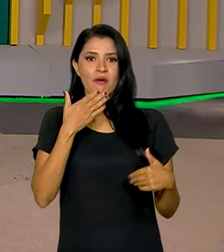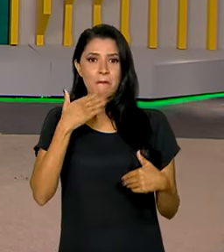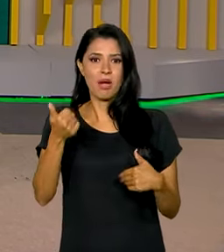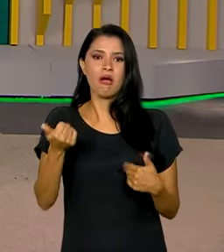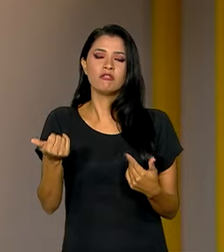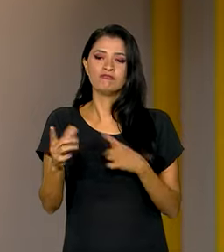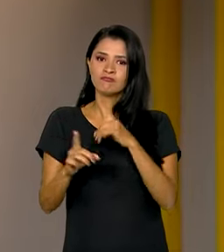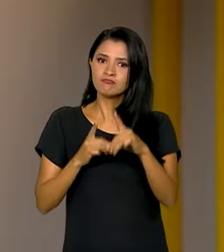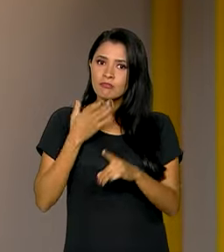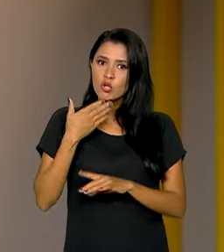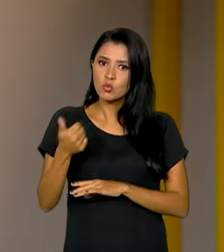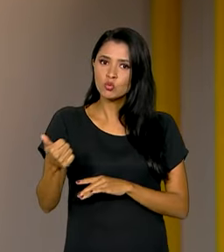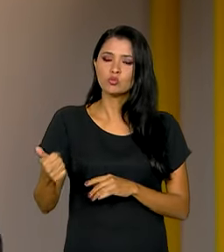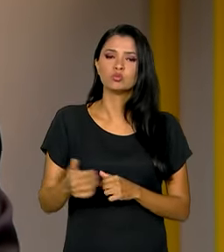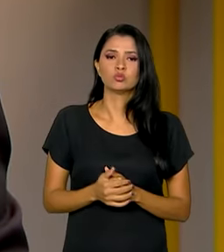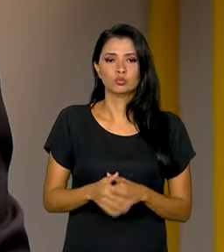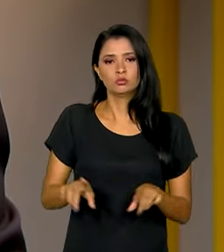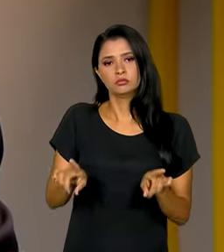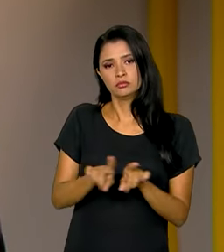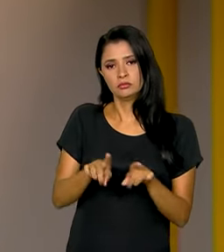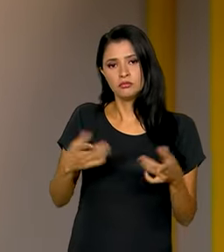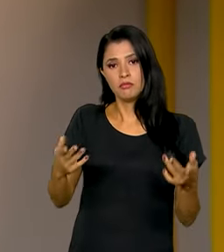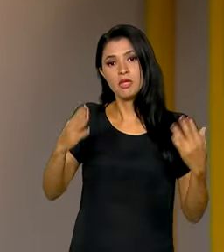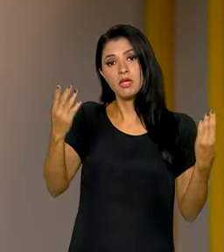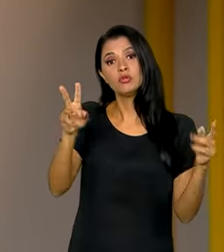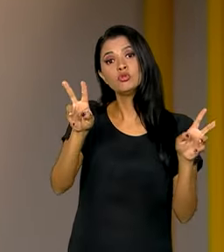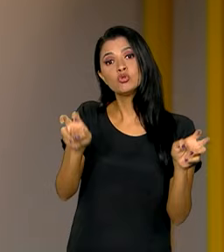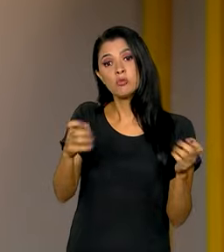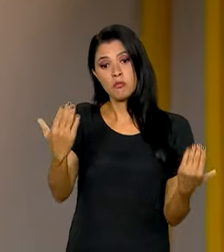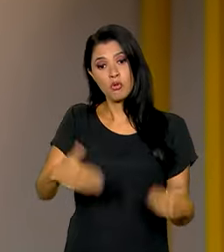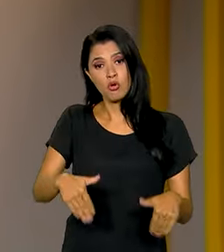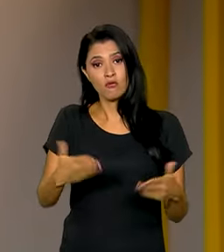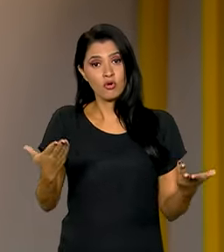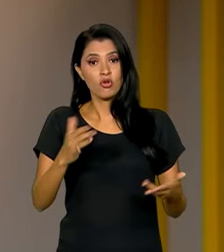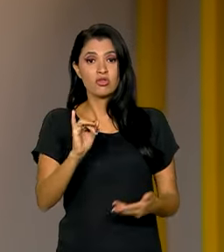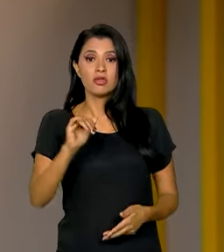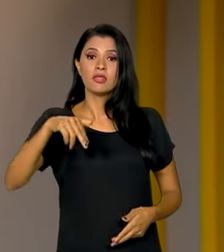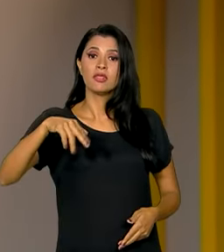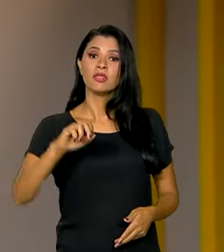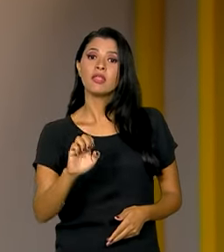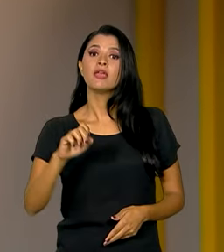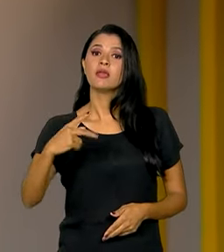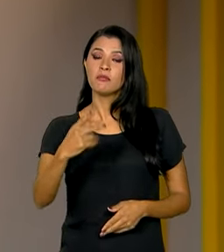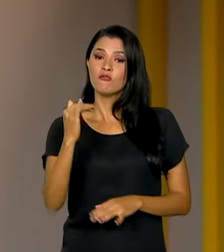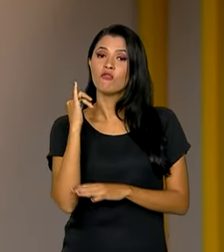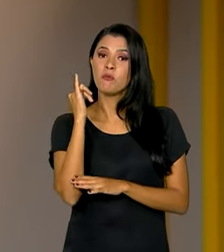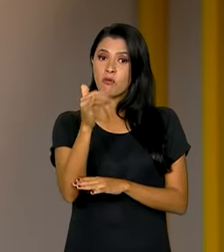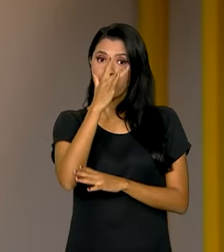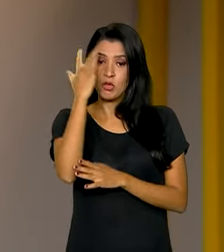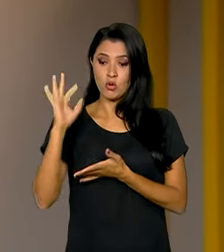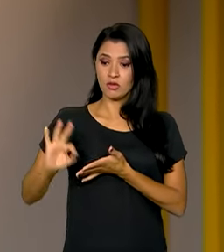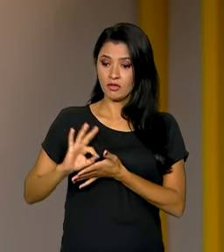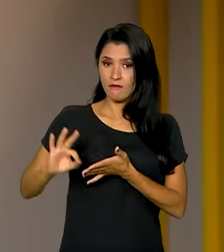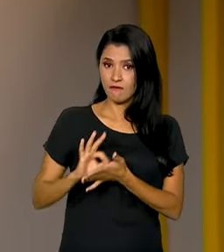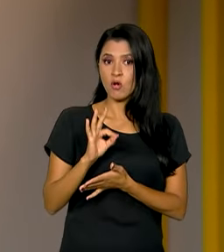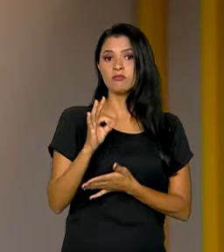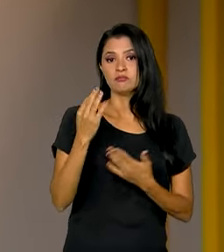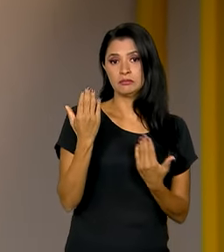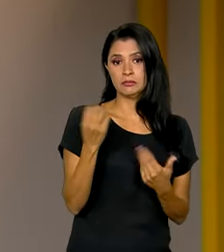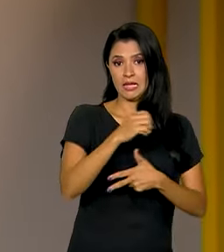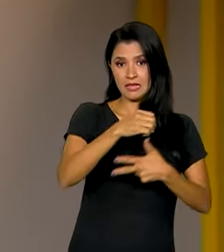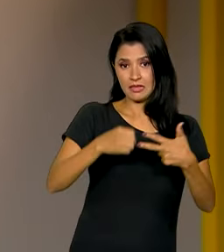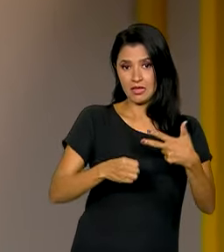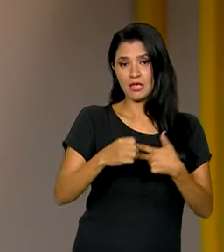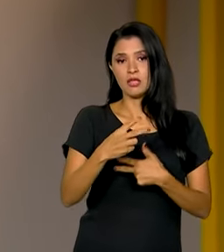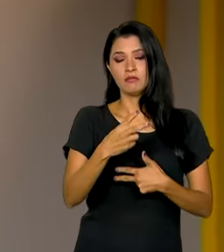dinâmica. E ainda sobre o exame, hoje o Inep informou que os inscritos para o Enem 2023, que